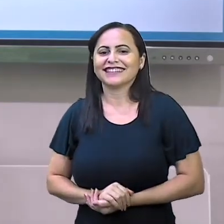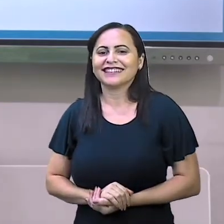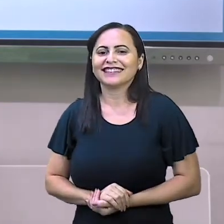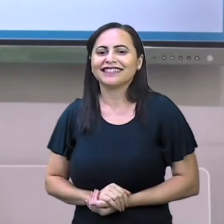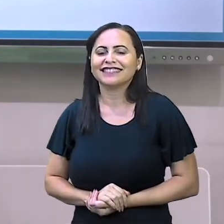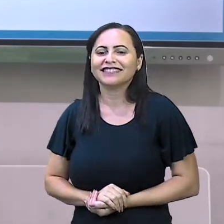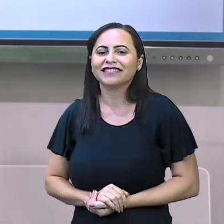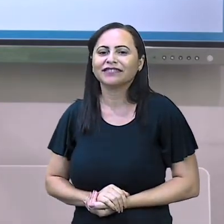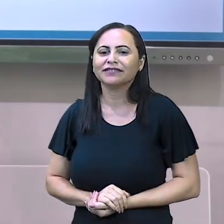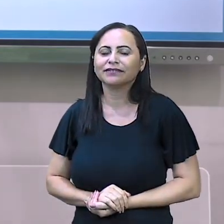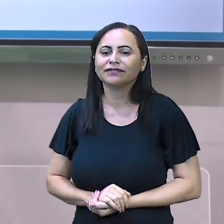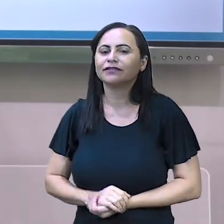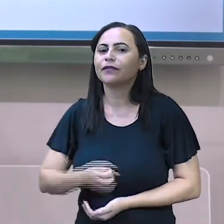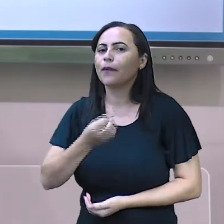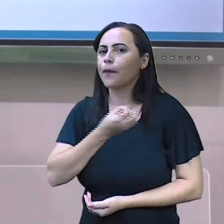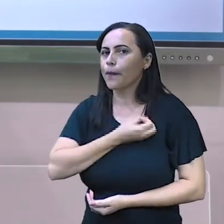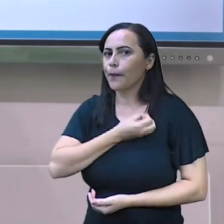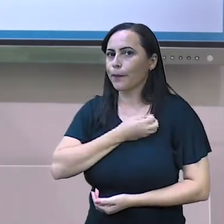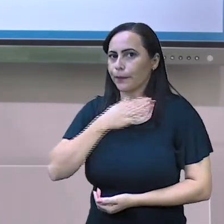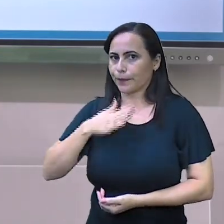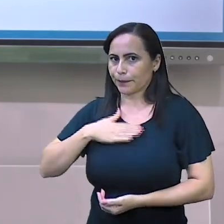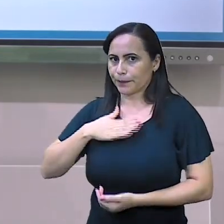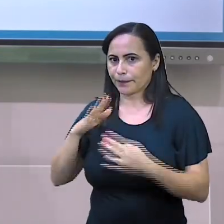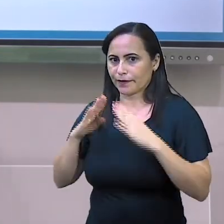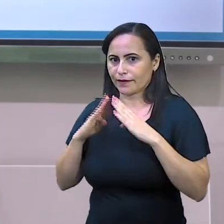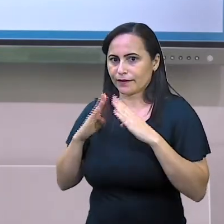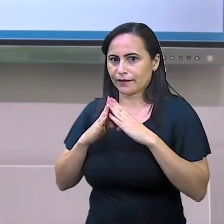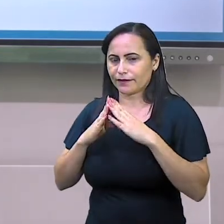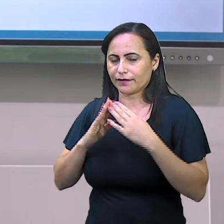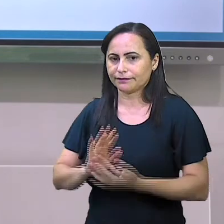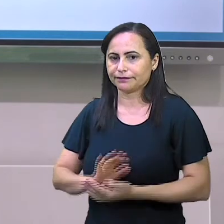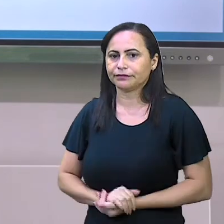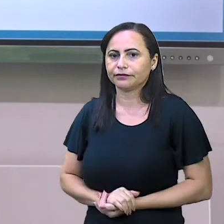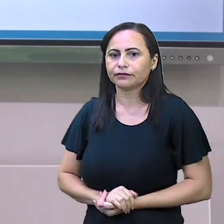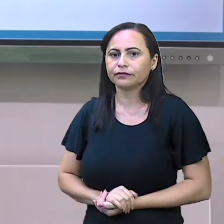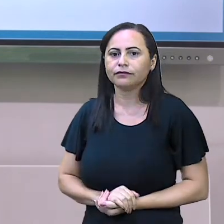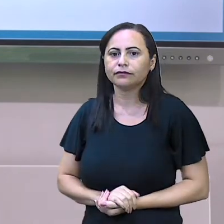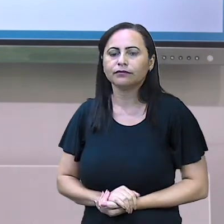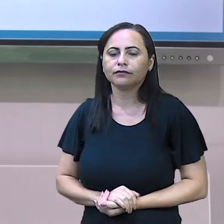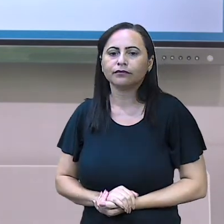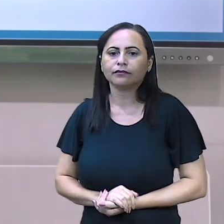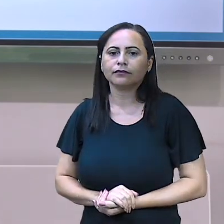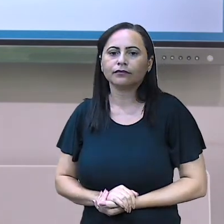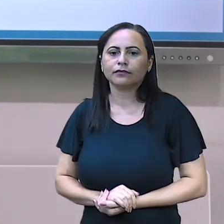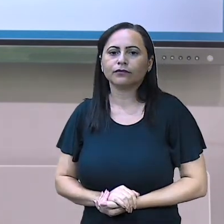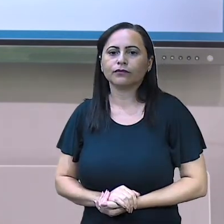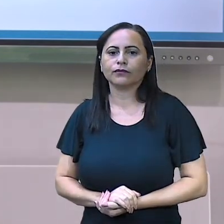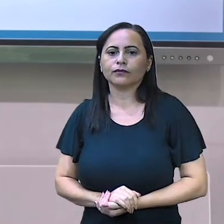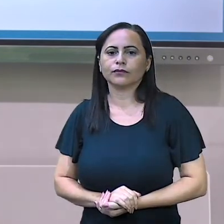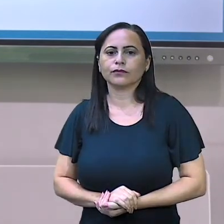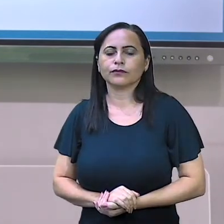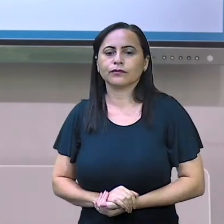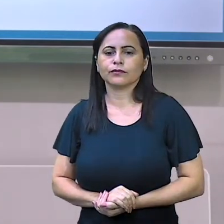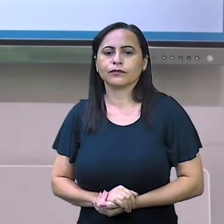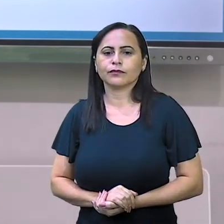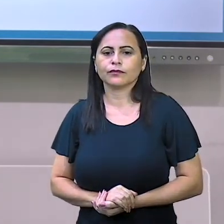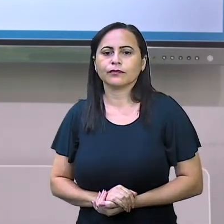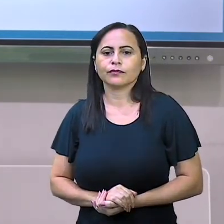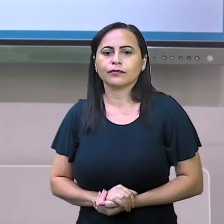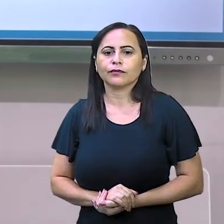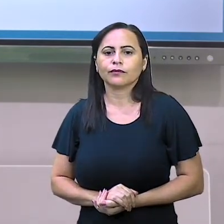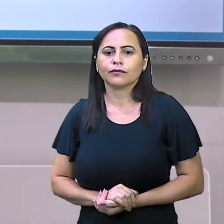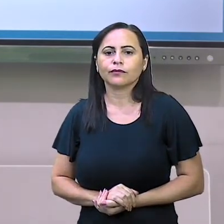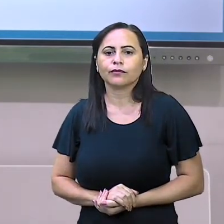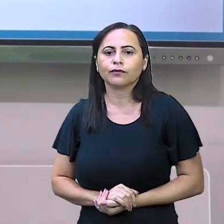O número da minha casa Fica exatamente aqui, professora Luciene É um Pera aí